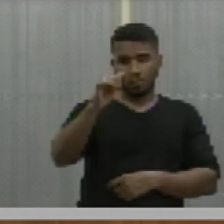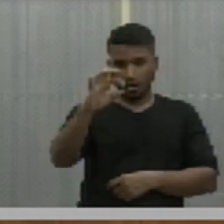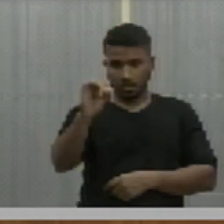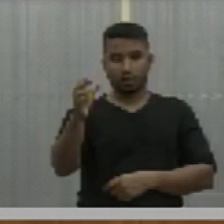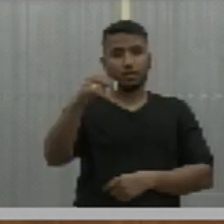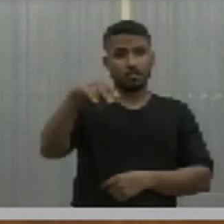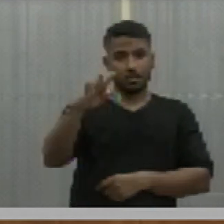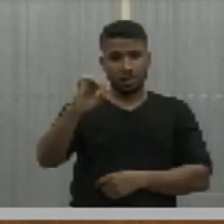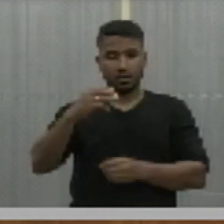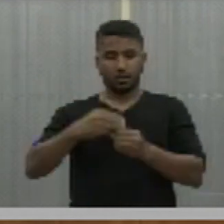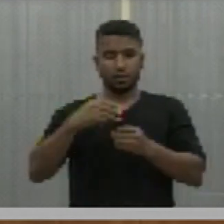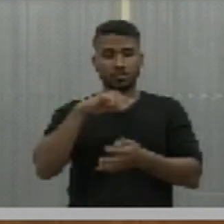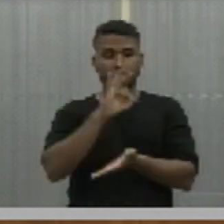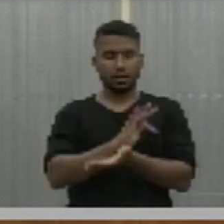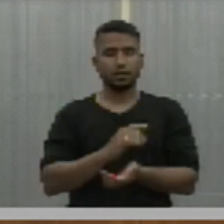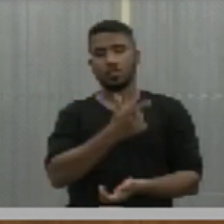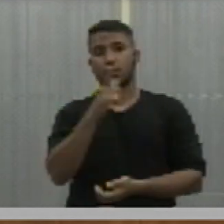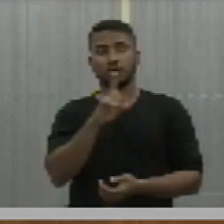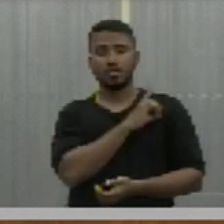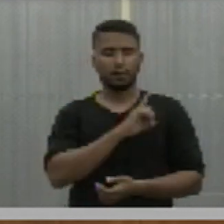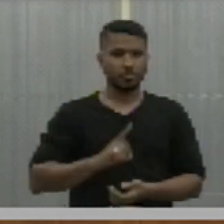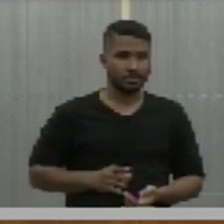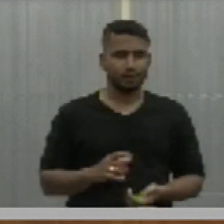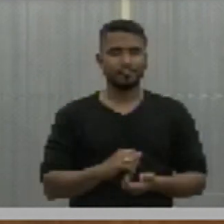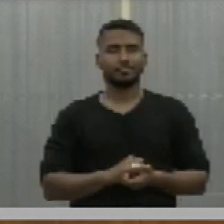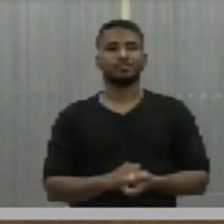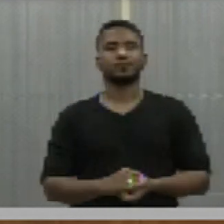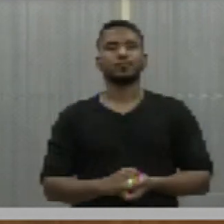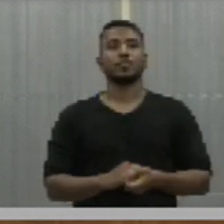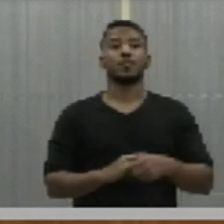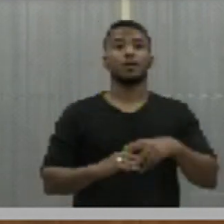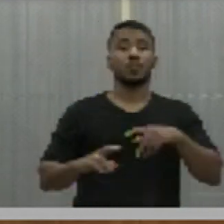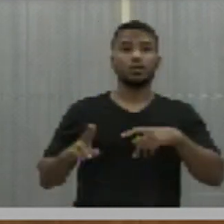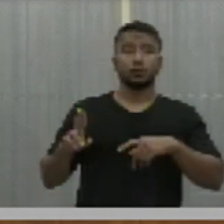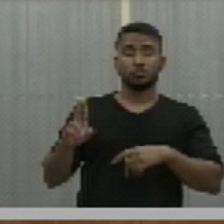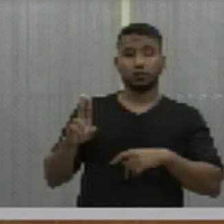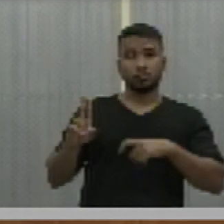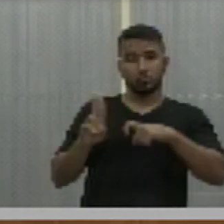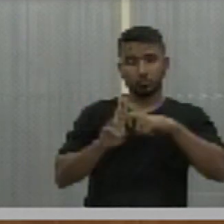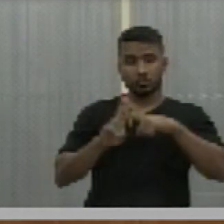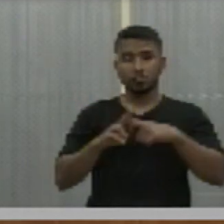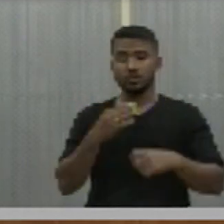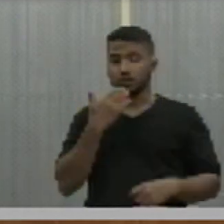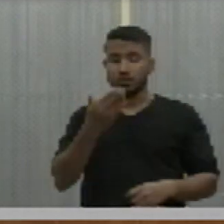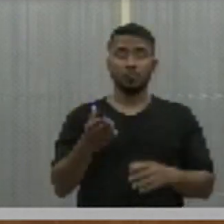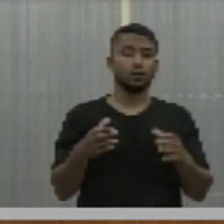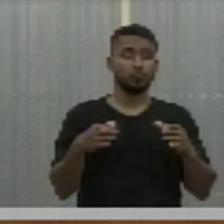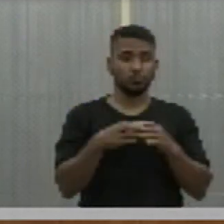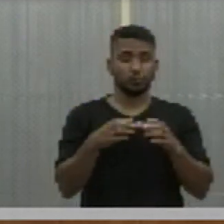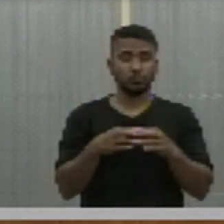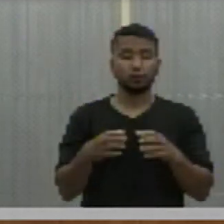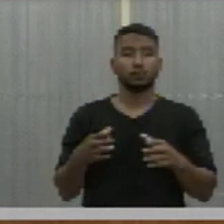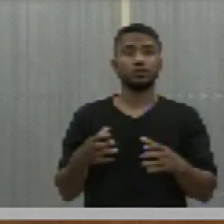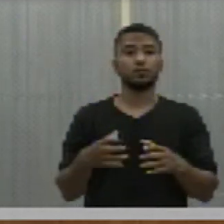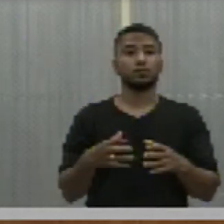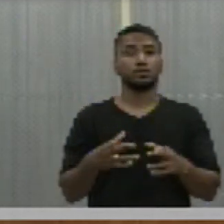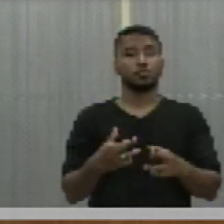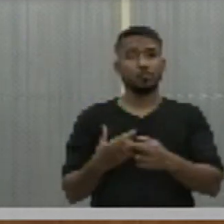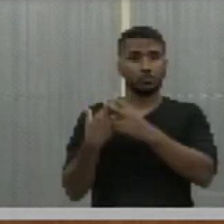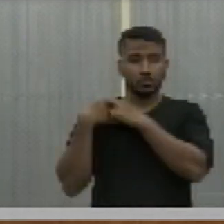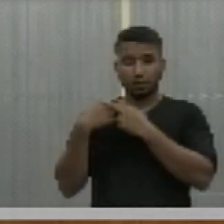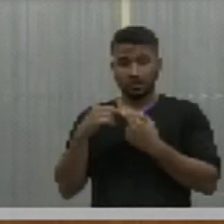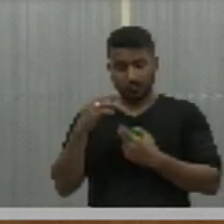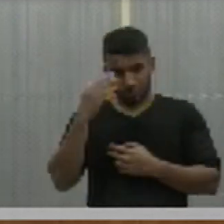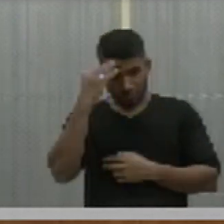município de Terezina. Um de autoria do senhor deputado doutor Hélio, solicita dos órgãos competentes, atenção ao estado de